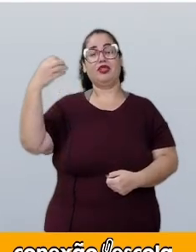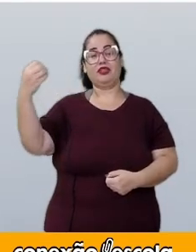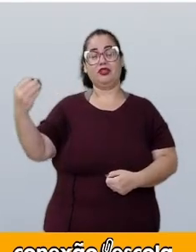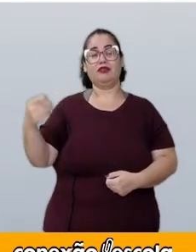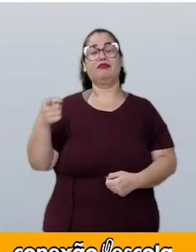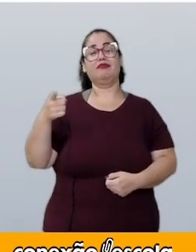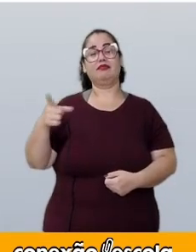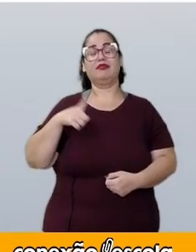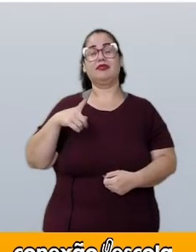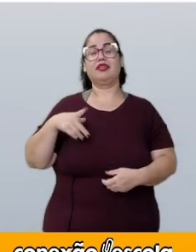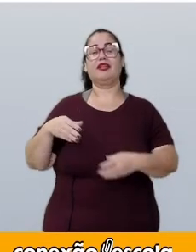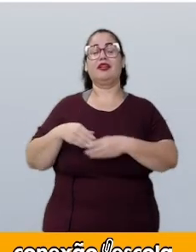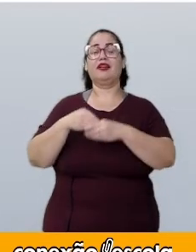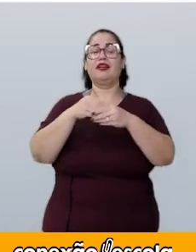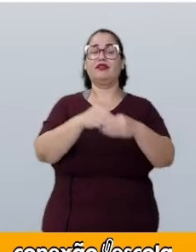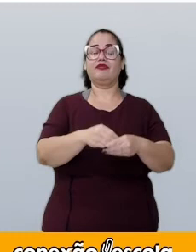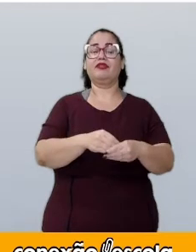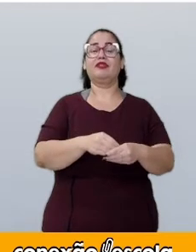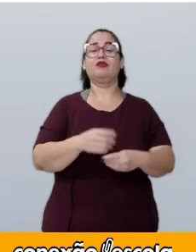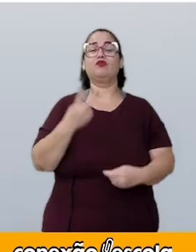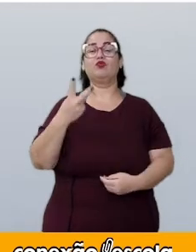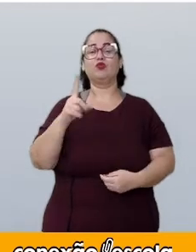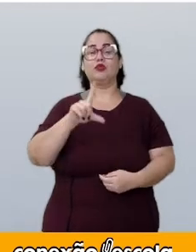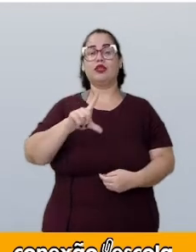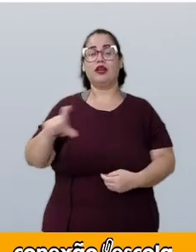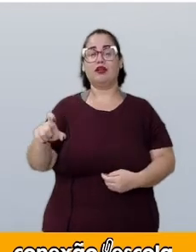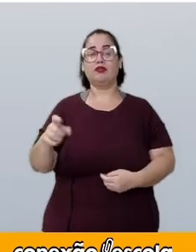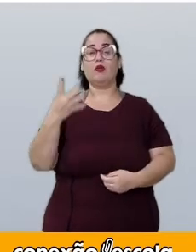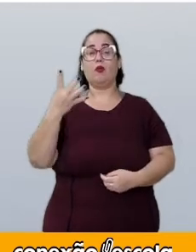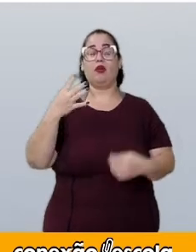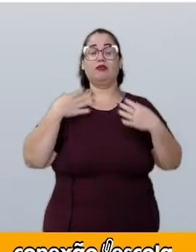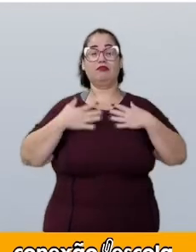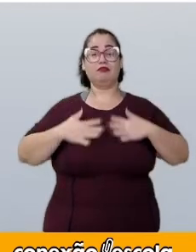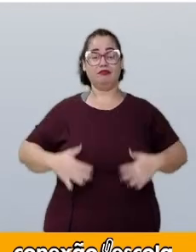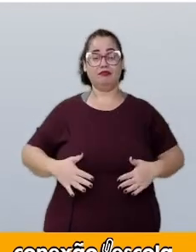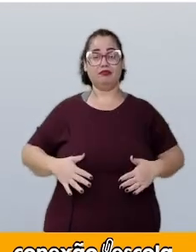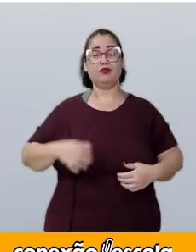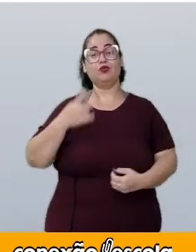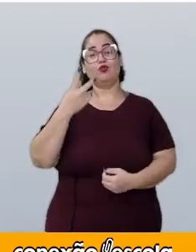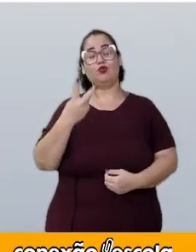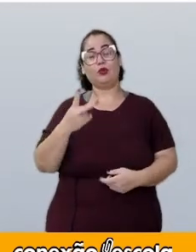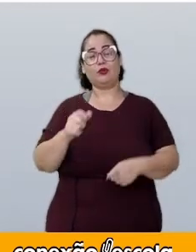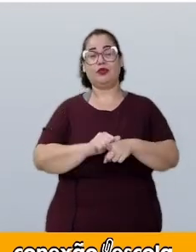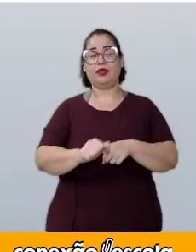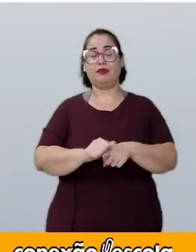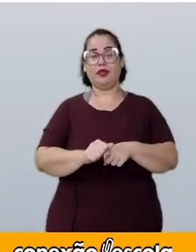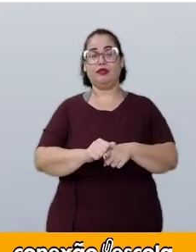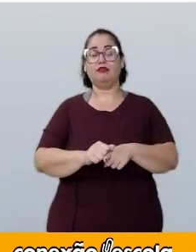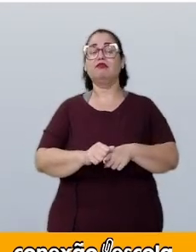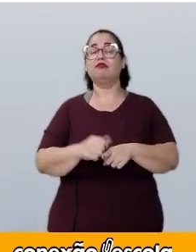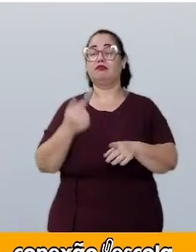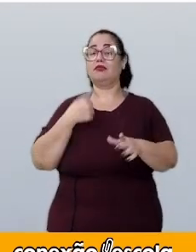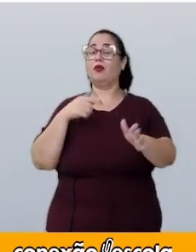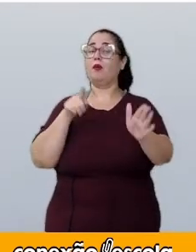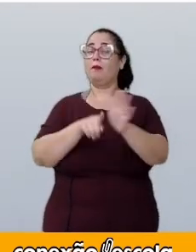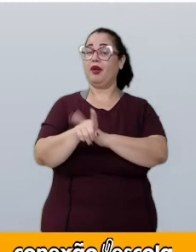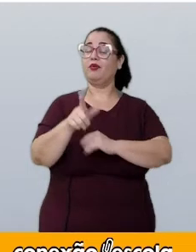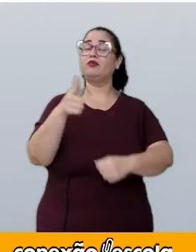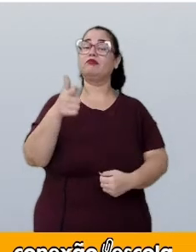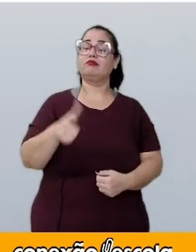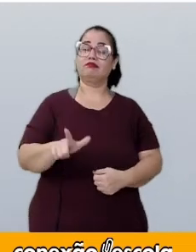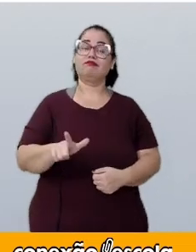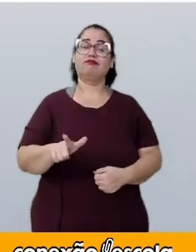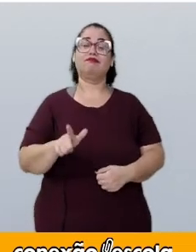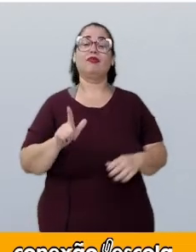Ela está levando duas calças, quatro blusas e dois sapatos. E eu pergunto novamente